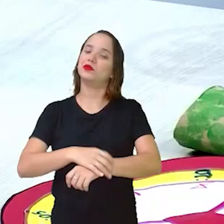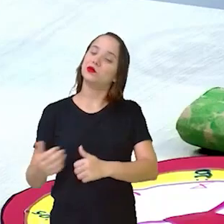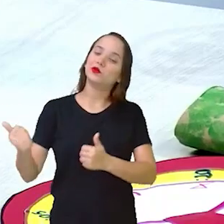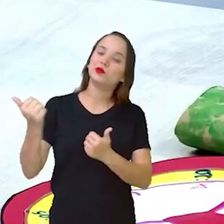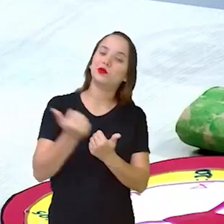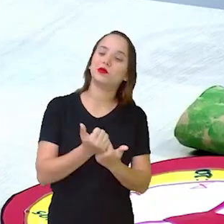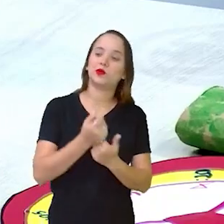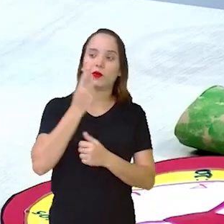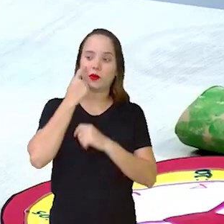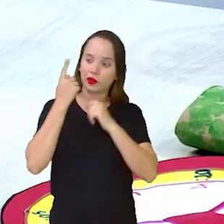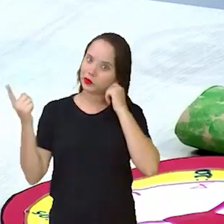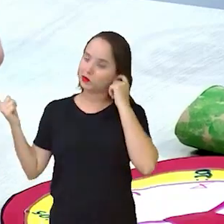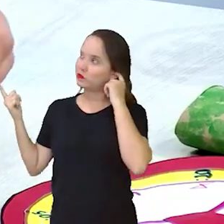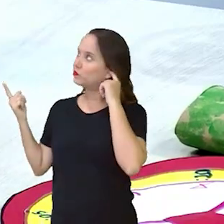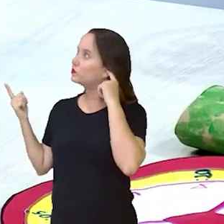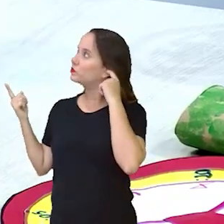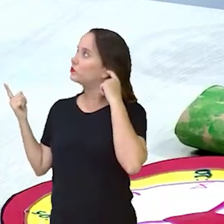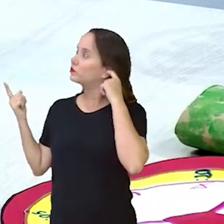Aqui assim,